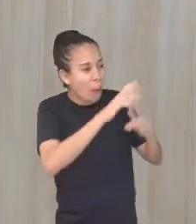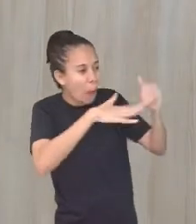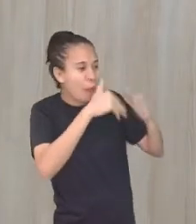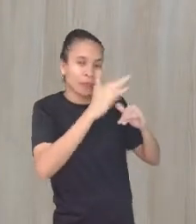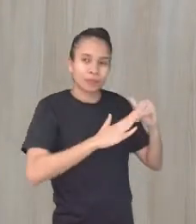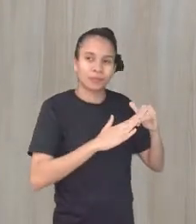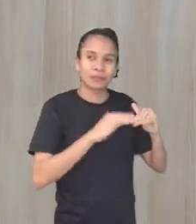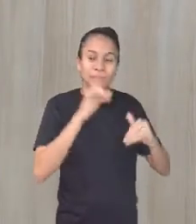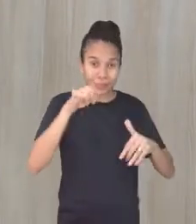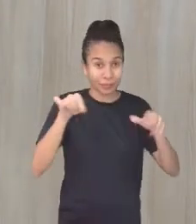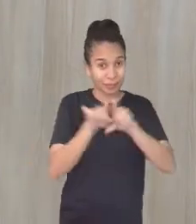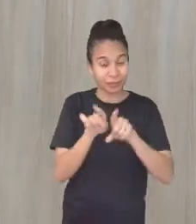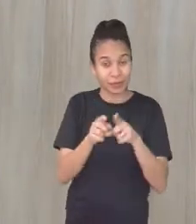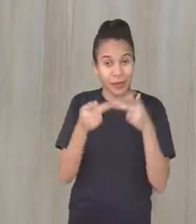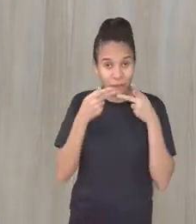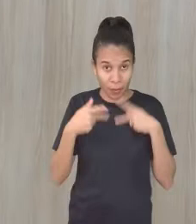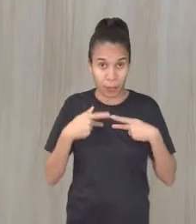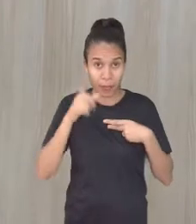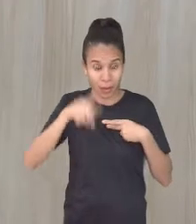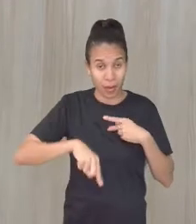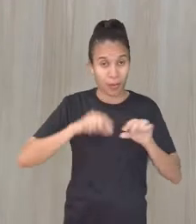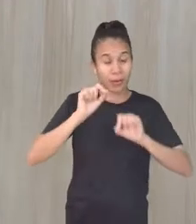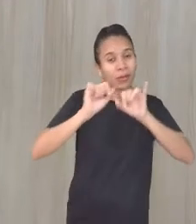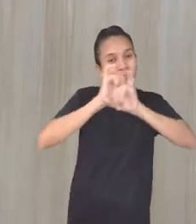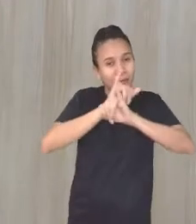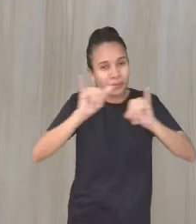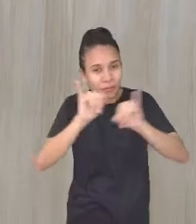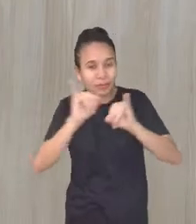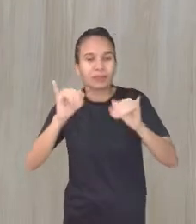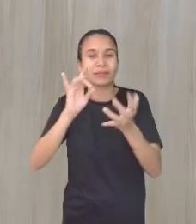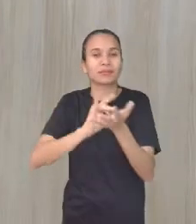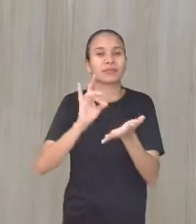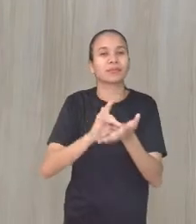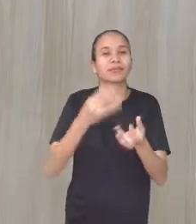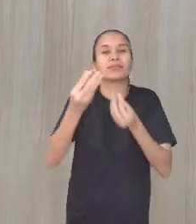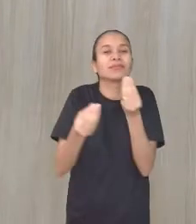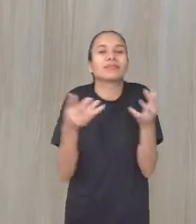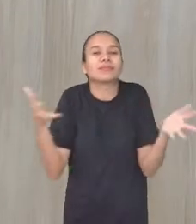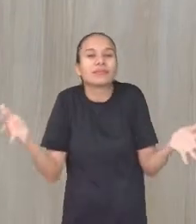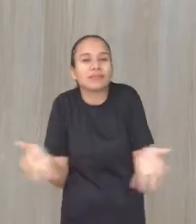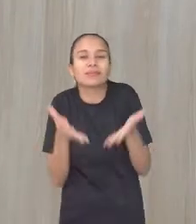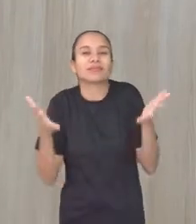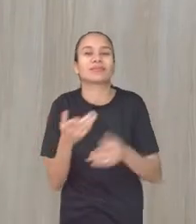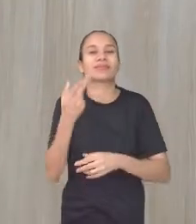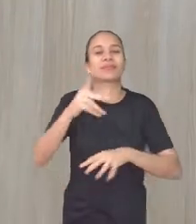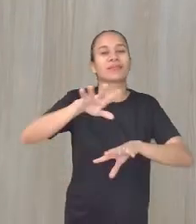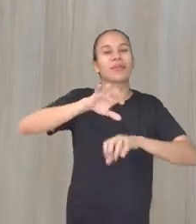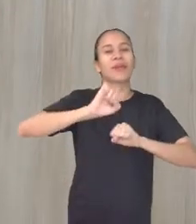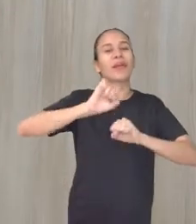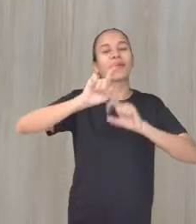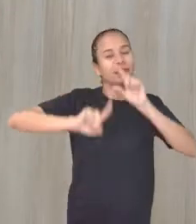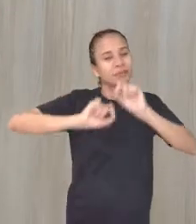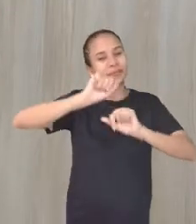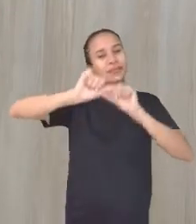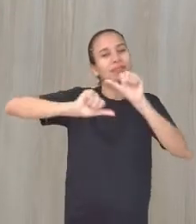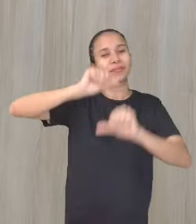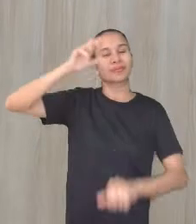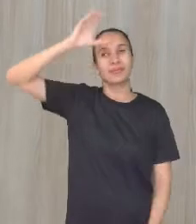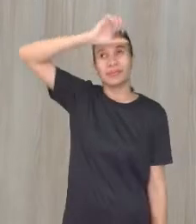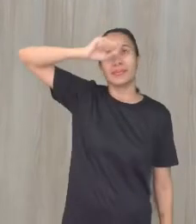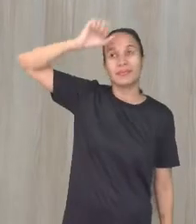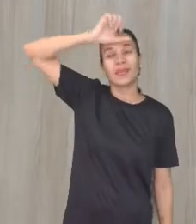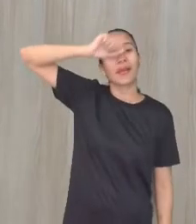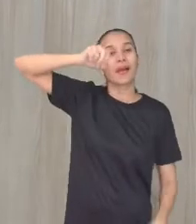Pois é. Isso que você está me dando são informações. Esses estímulos que você recebe, ele torna aí um aprendizado,